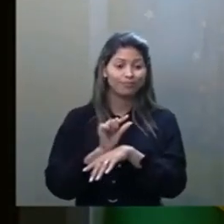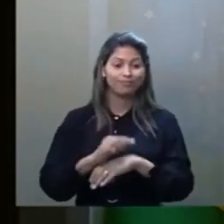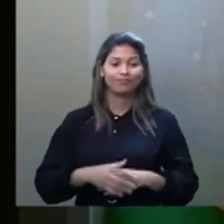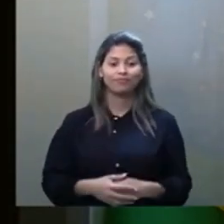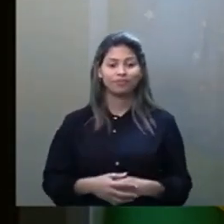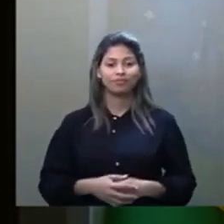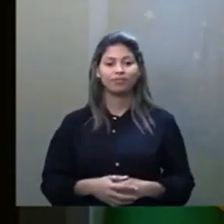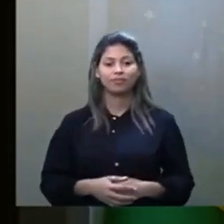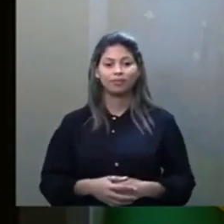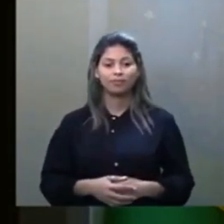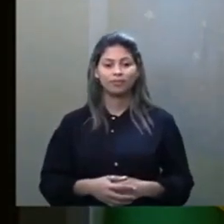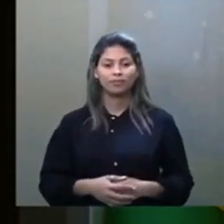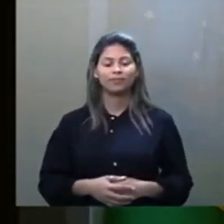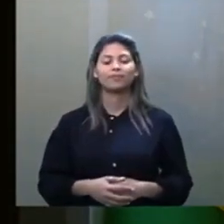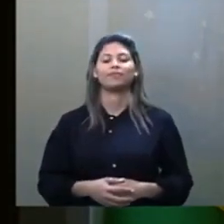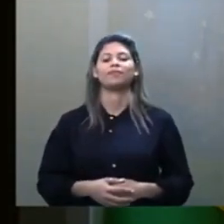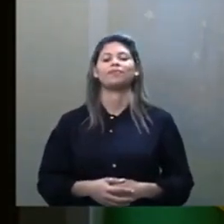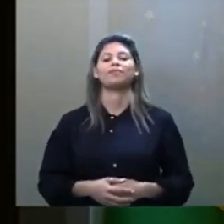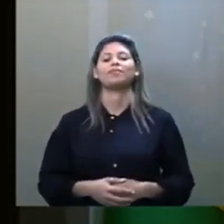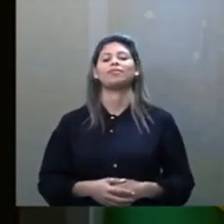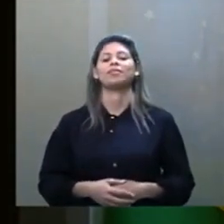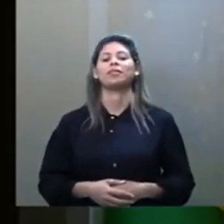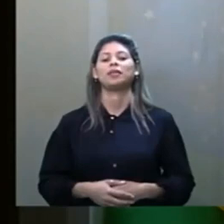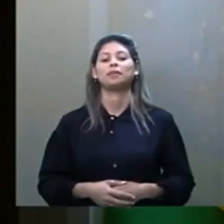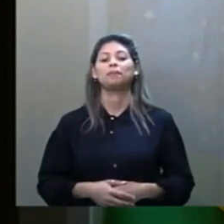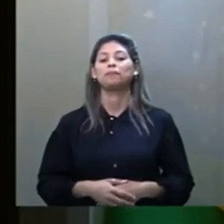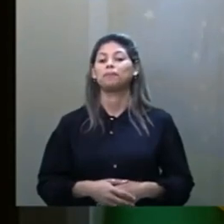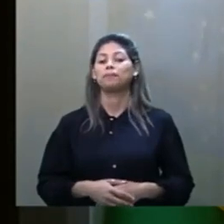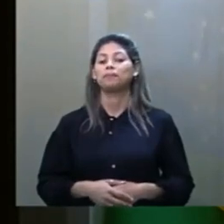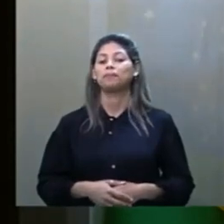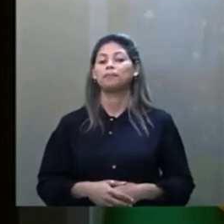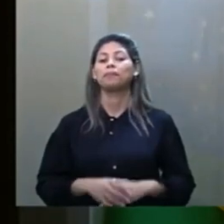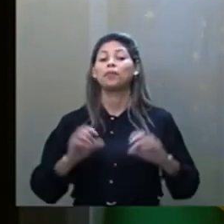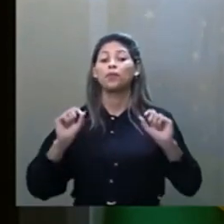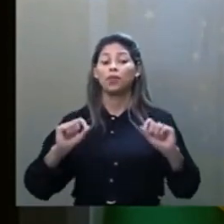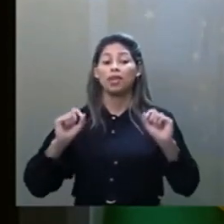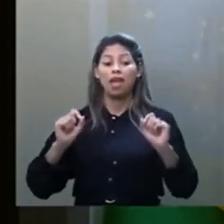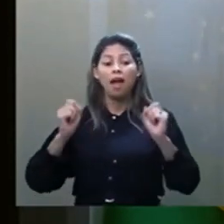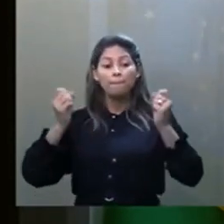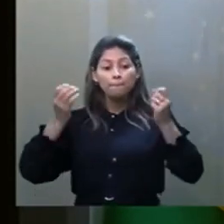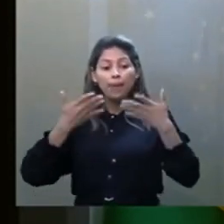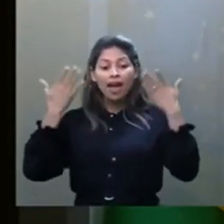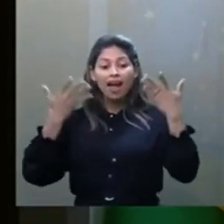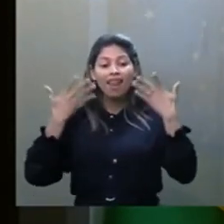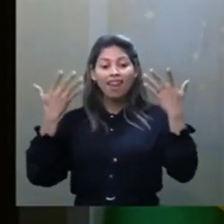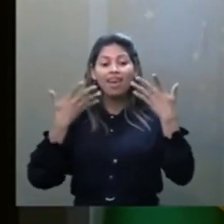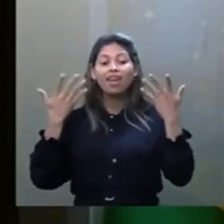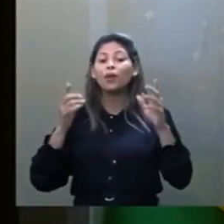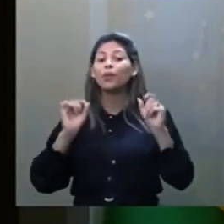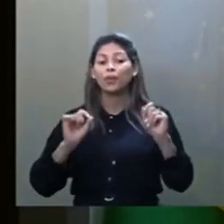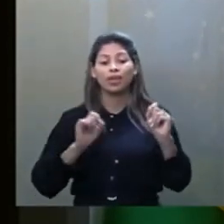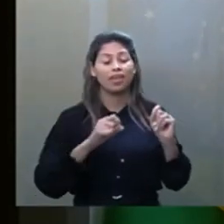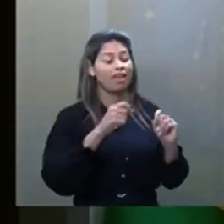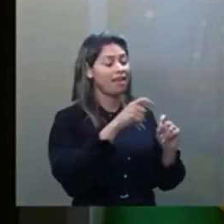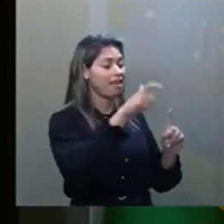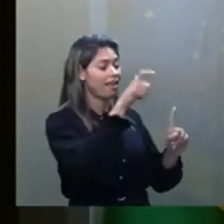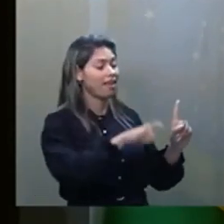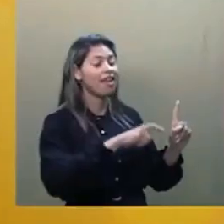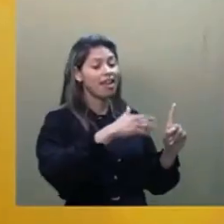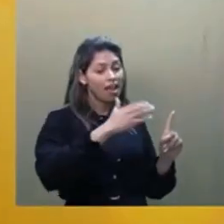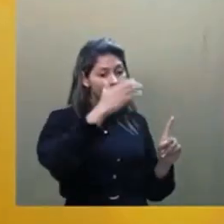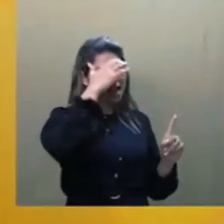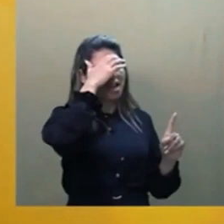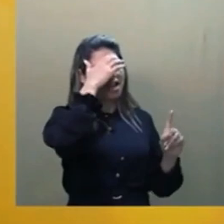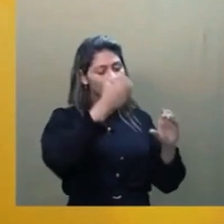As maiores lições de Lestia, quais seriam? A primeira, alegria. A maior característica de Chico, dizem os seus biógrafos,